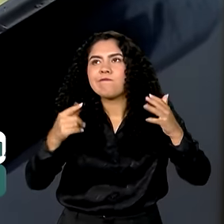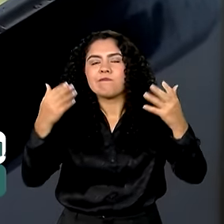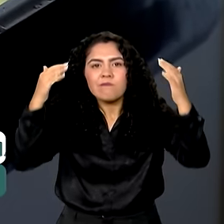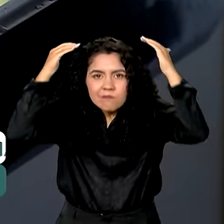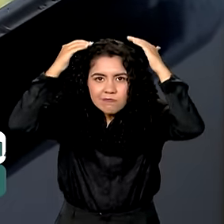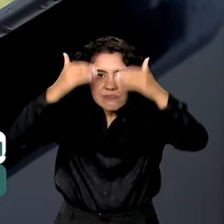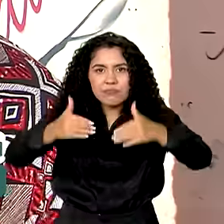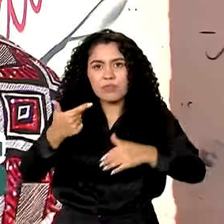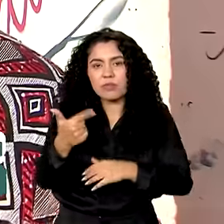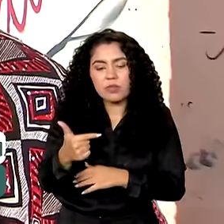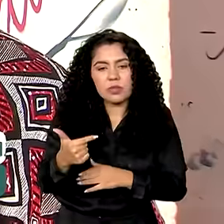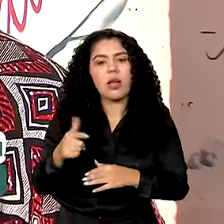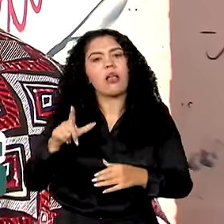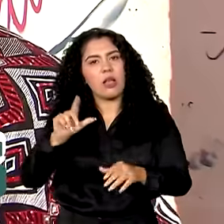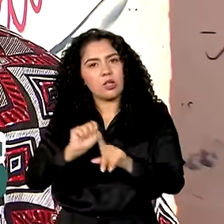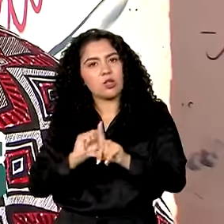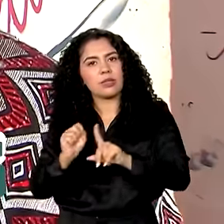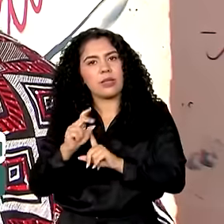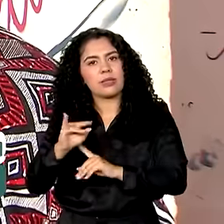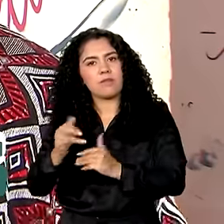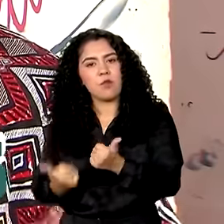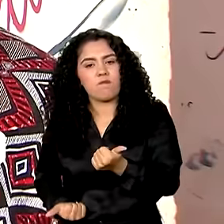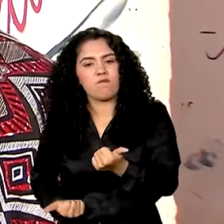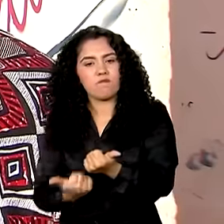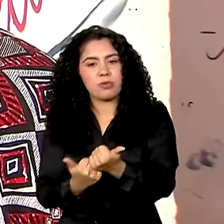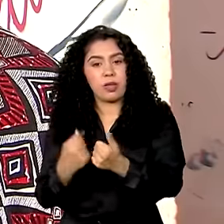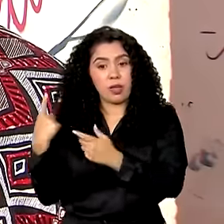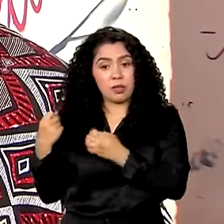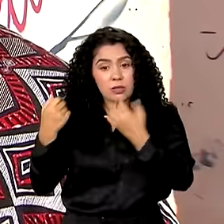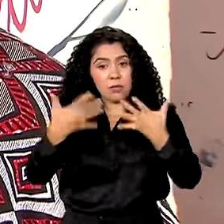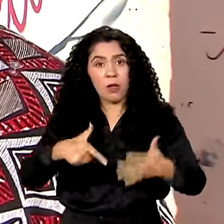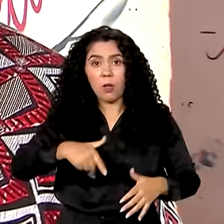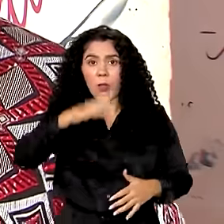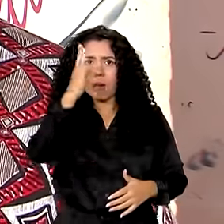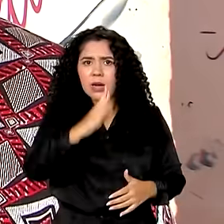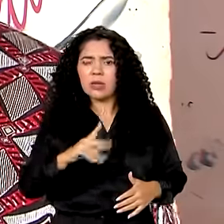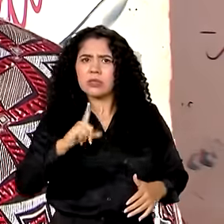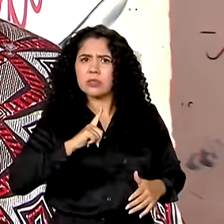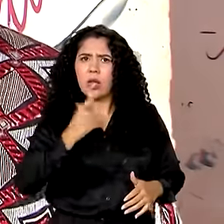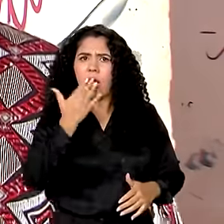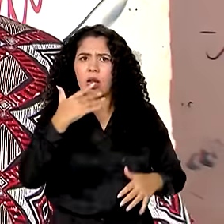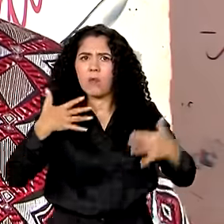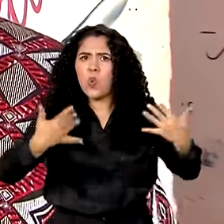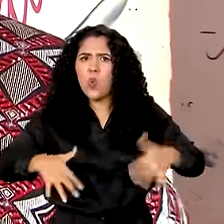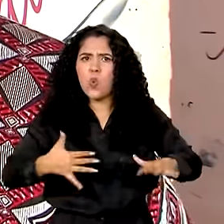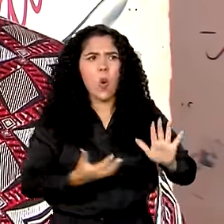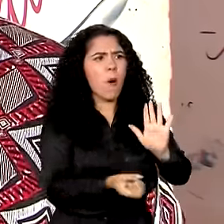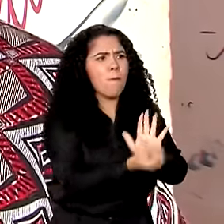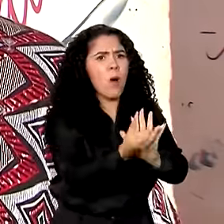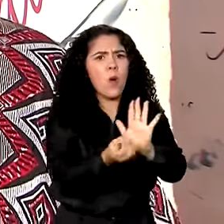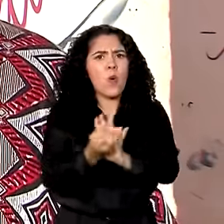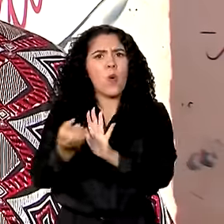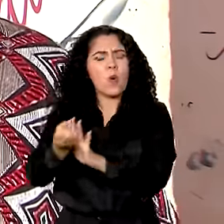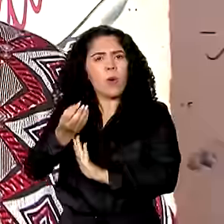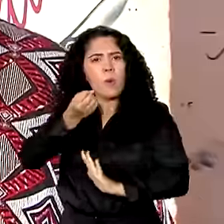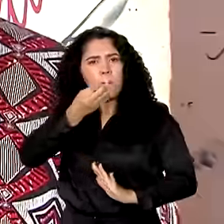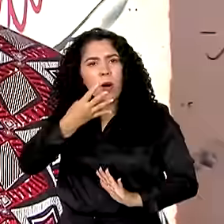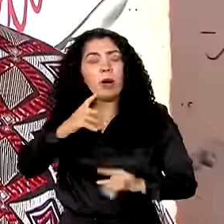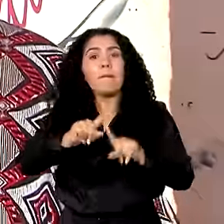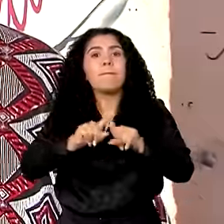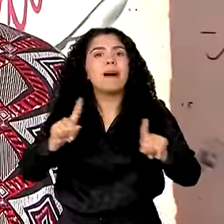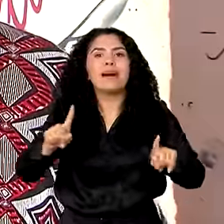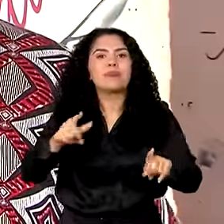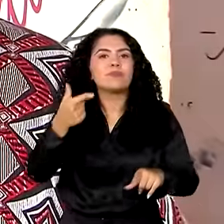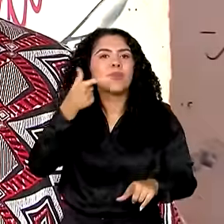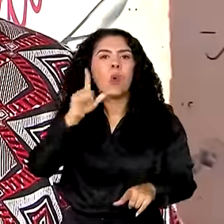sociedade civil. A gente tem um país que produz tanto alimento, mas esse alimento muitas vezes não chega na mesa,